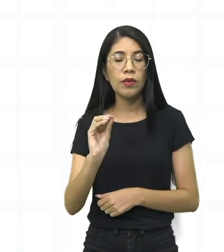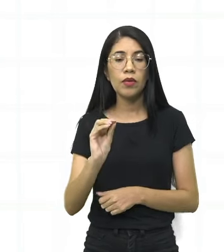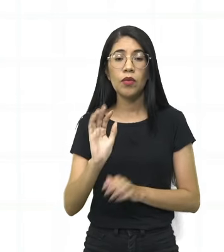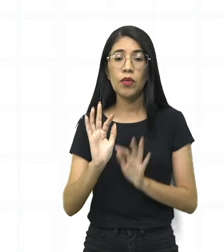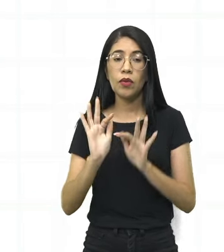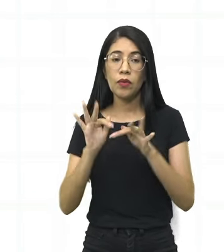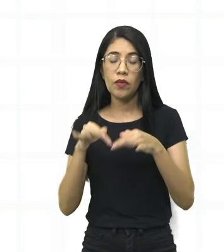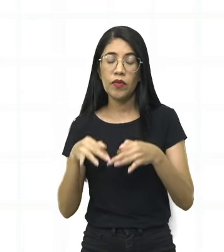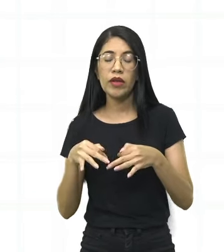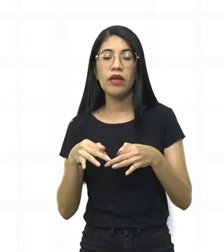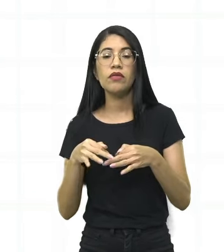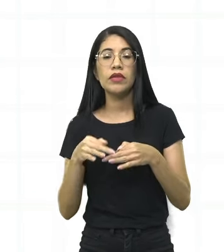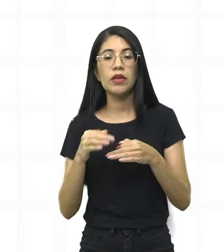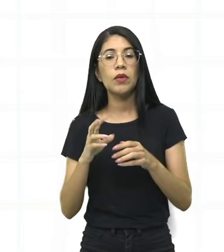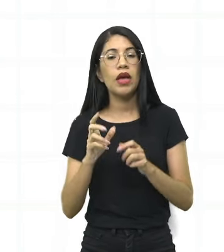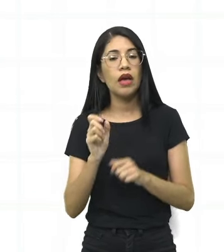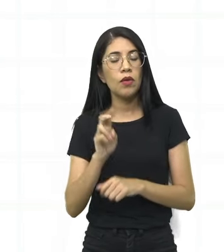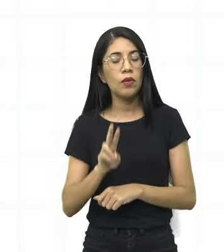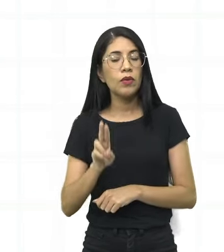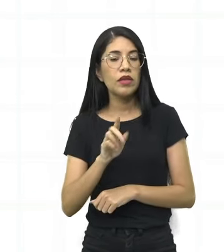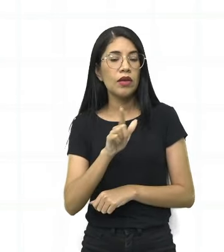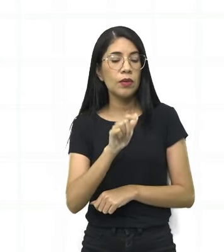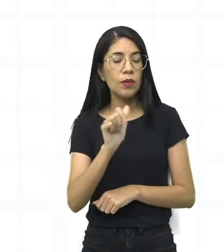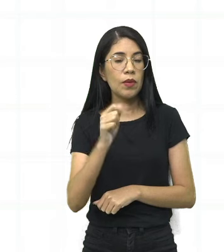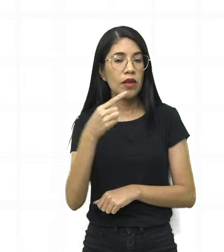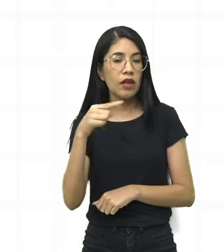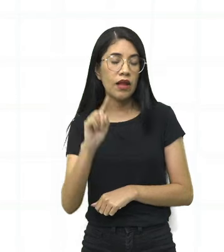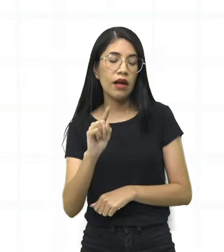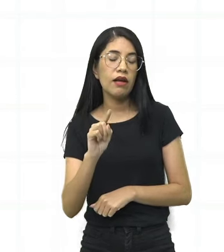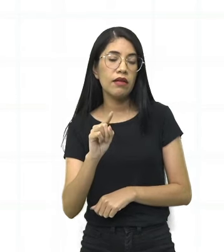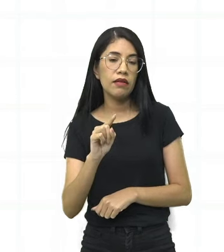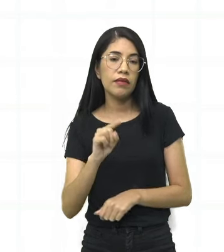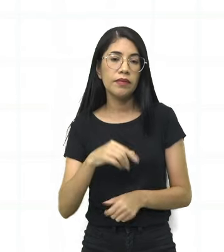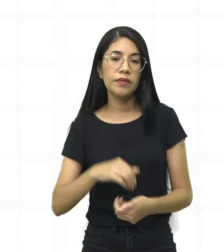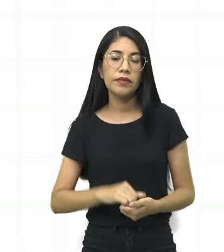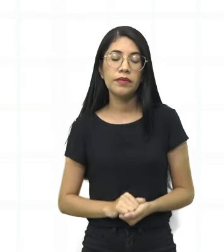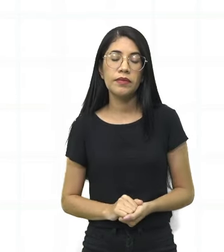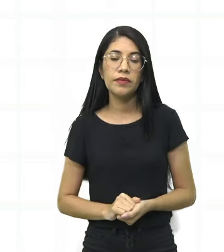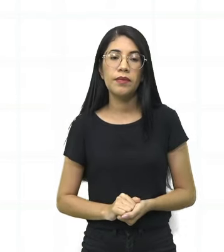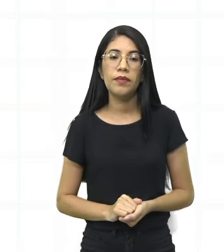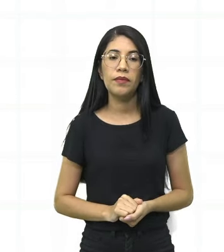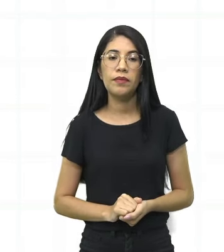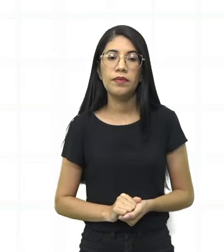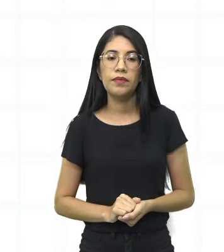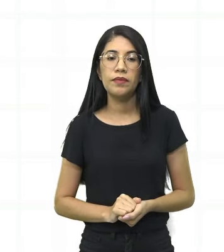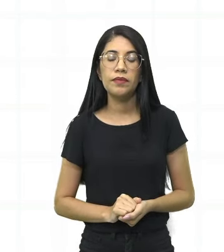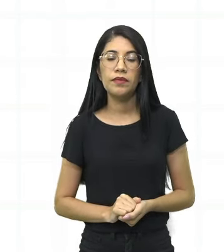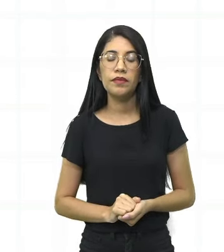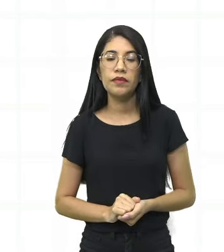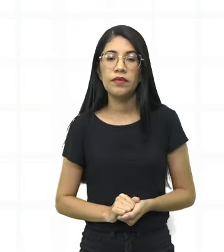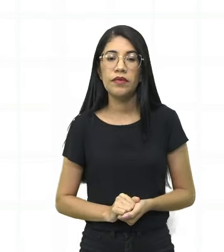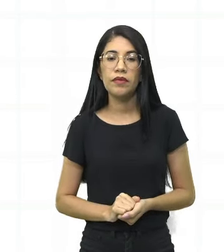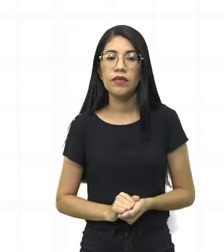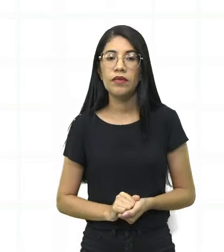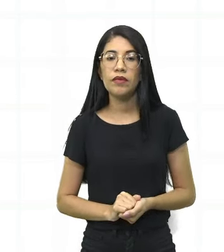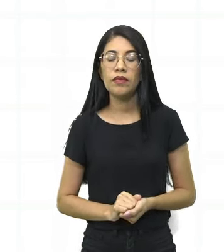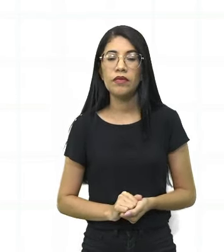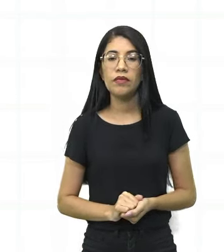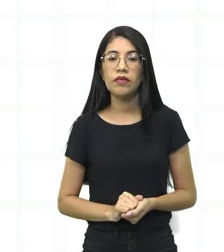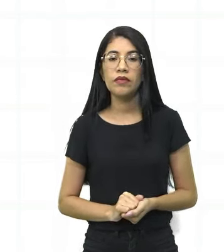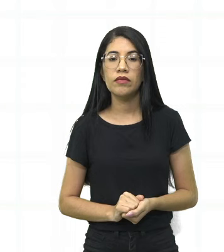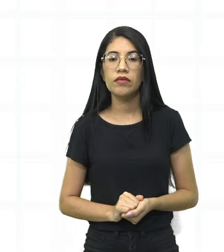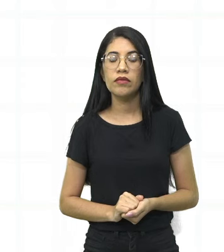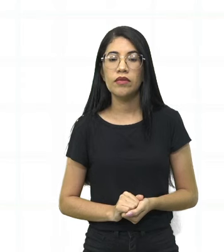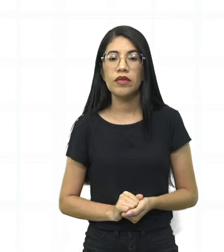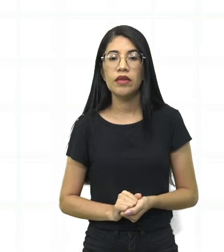Então, lá vai, a sílaba toda foi a nossa, como é que se diz? Teve mais tonalidade, teve